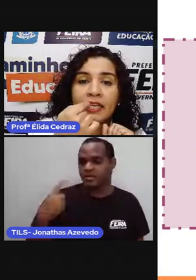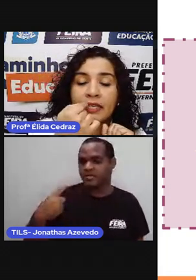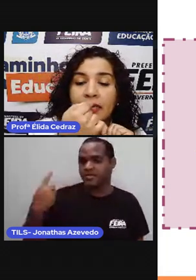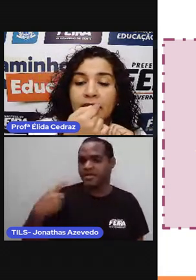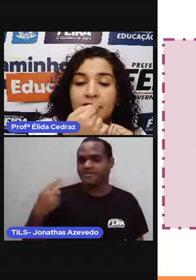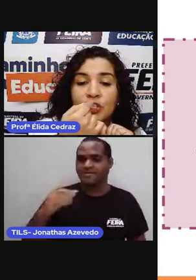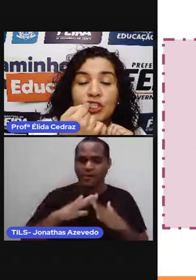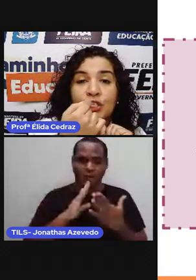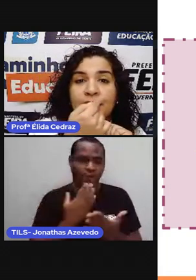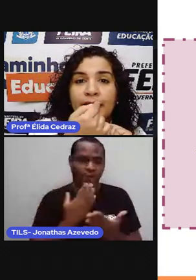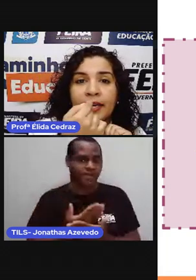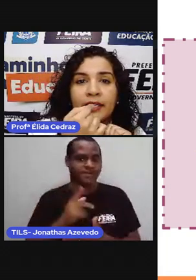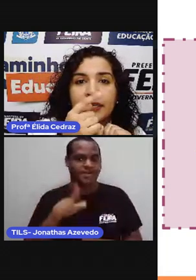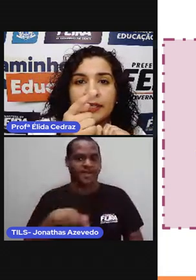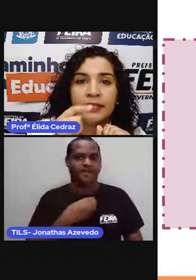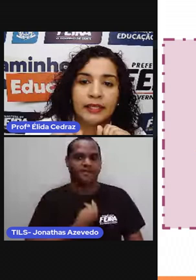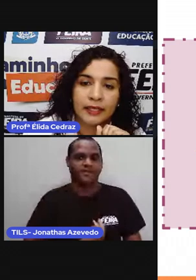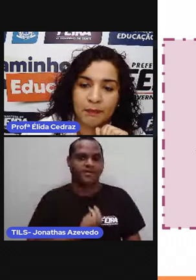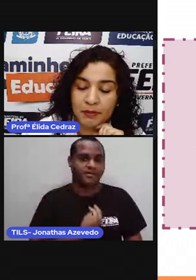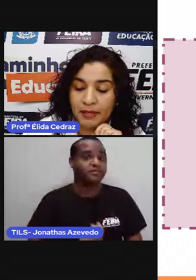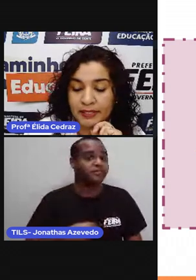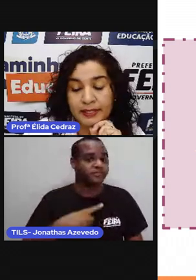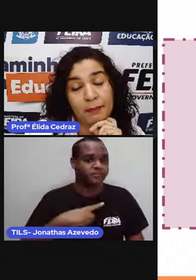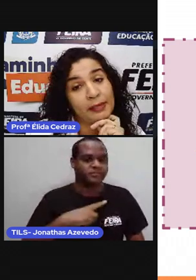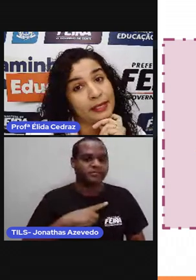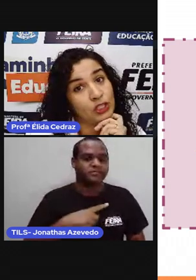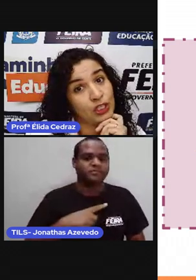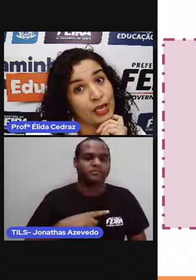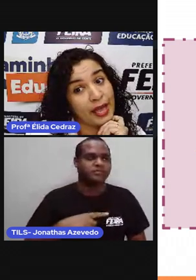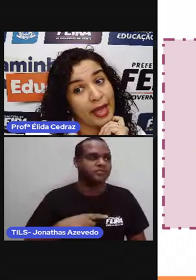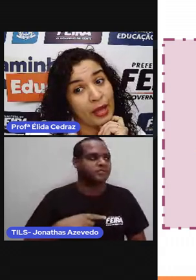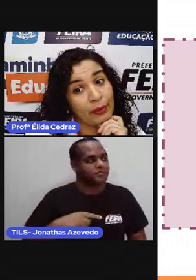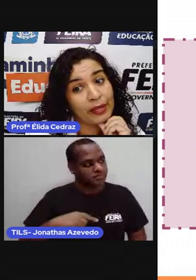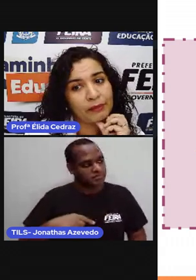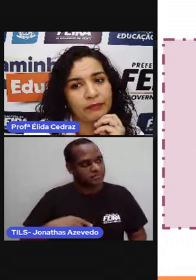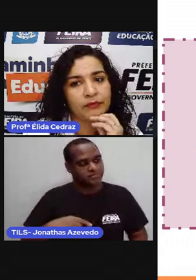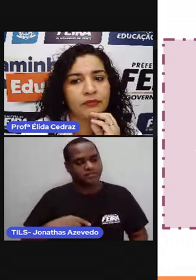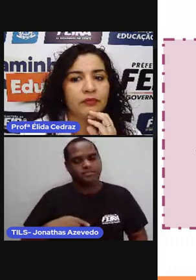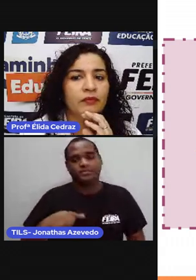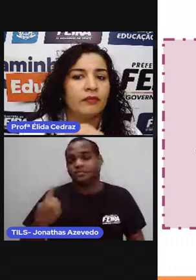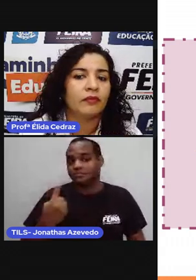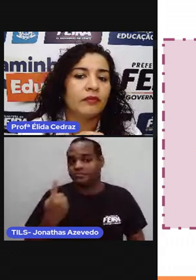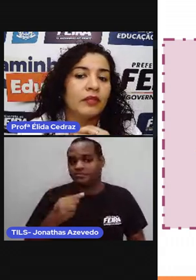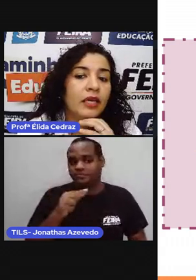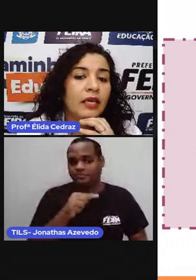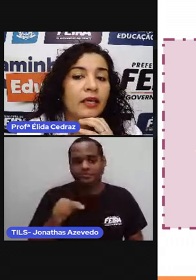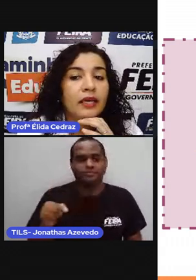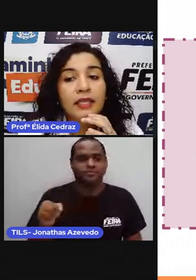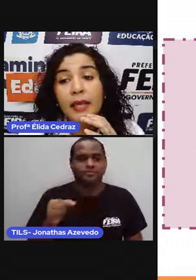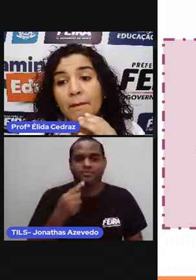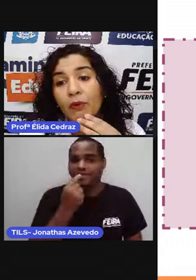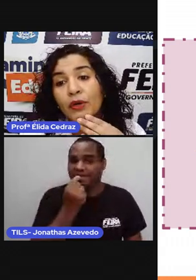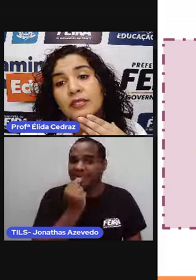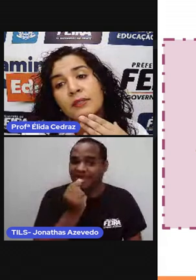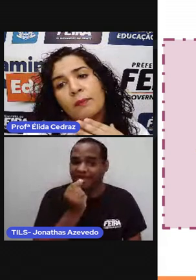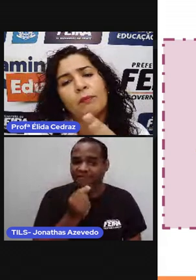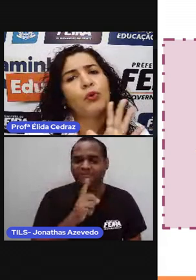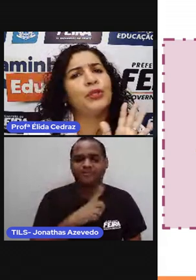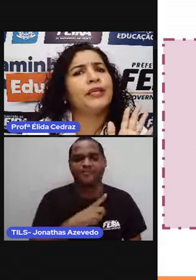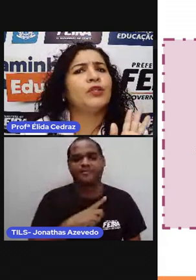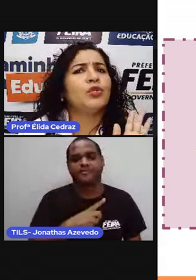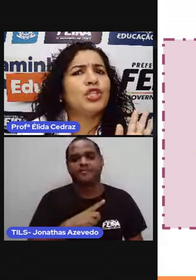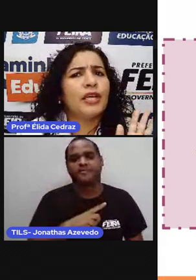banguelinha, ela estava de janelinha na primeira semana de aula e depois